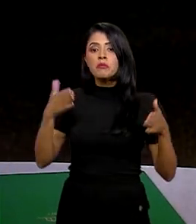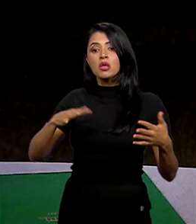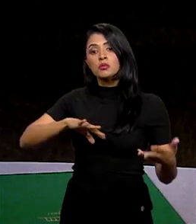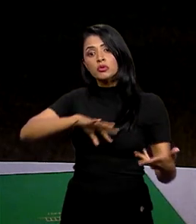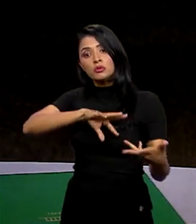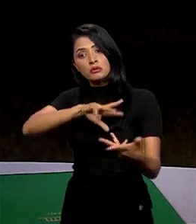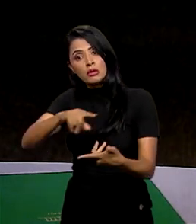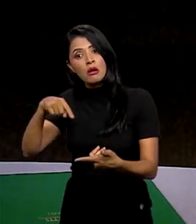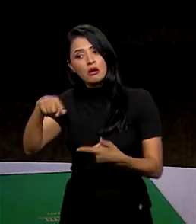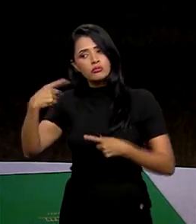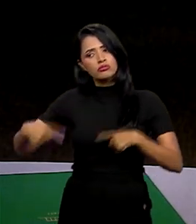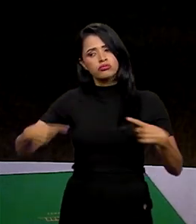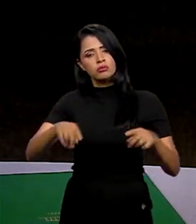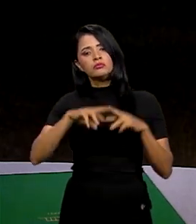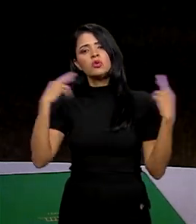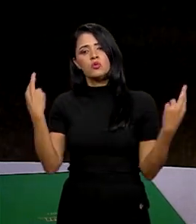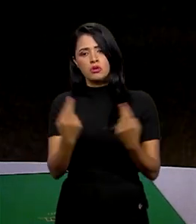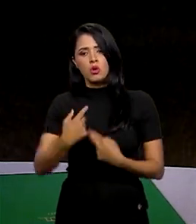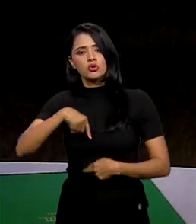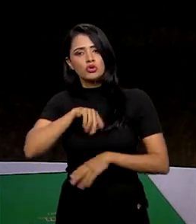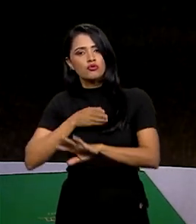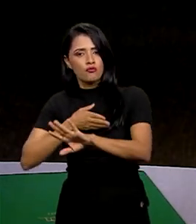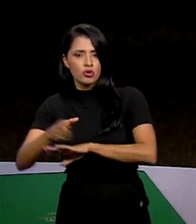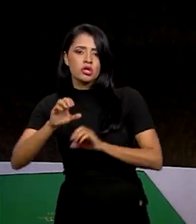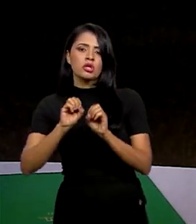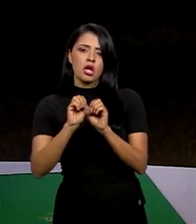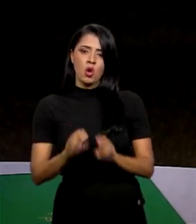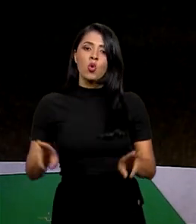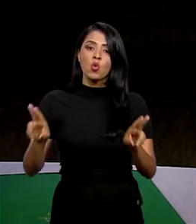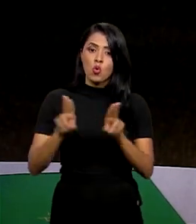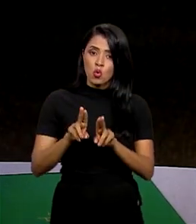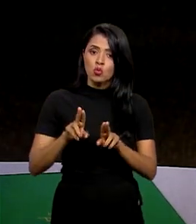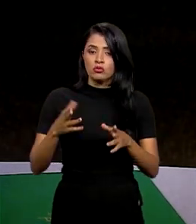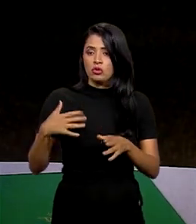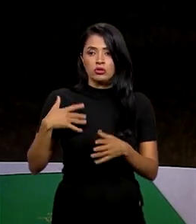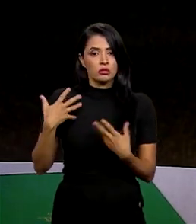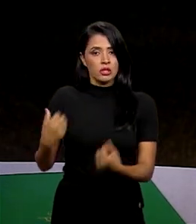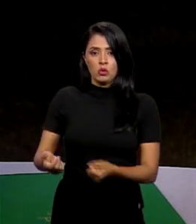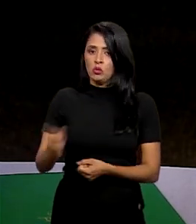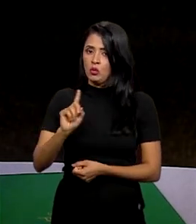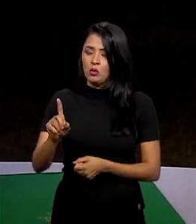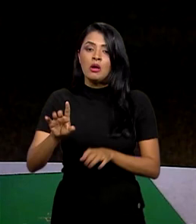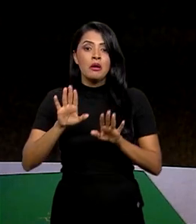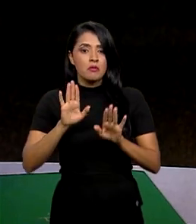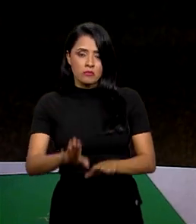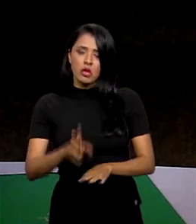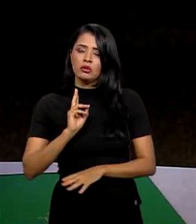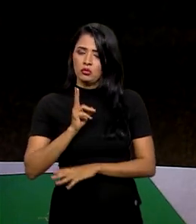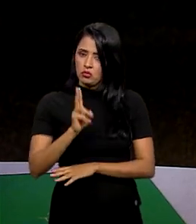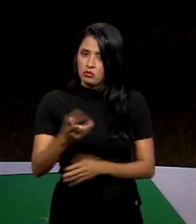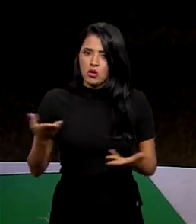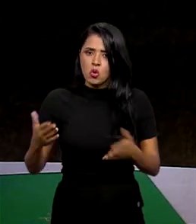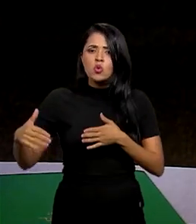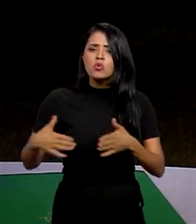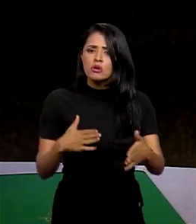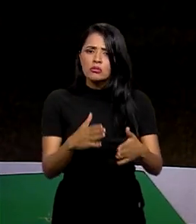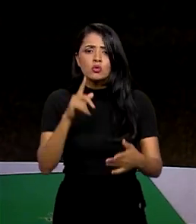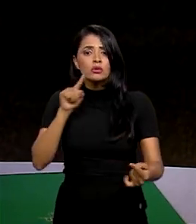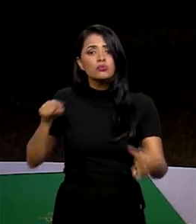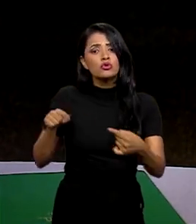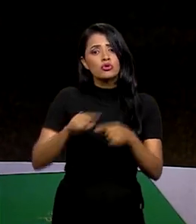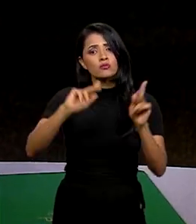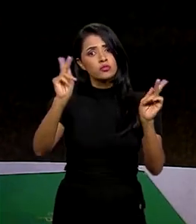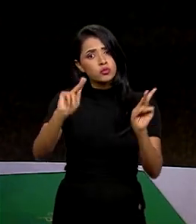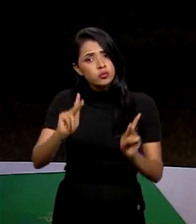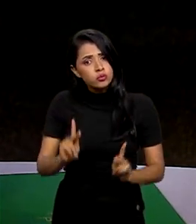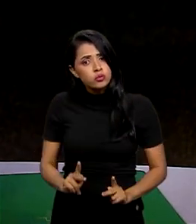em foros internacionais, como na ONU. Mas também queremos seguir agora um caminho que leve à paz.